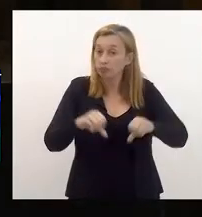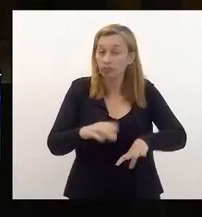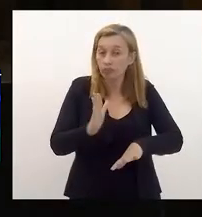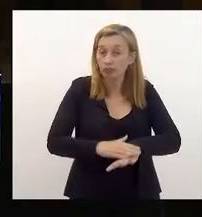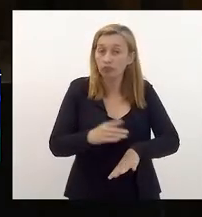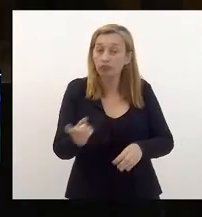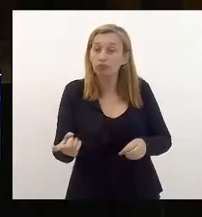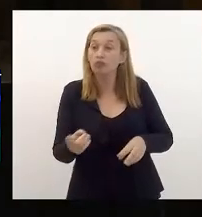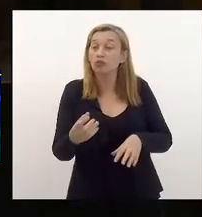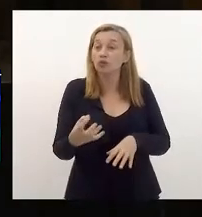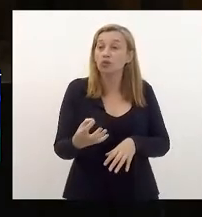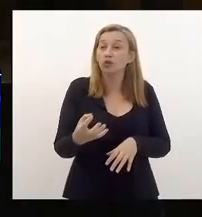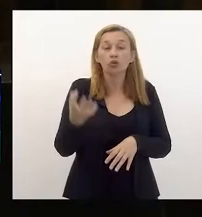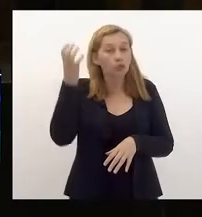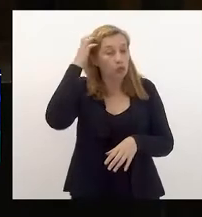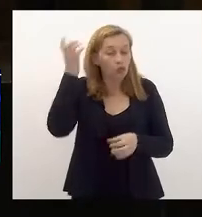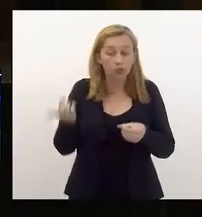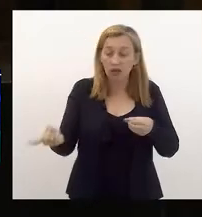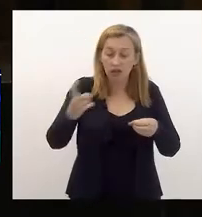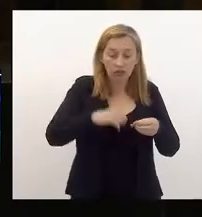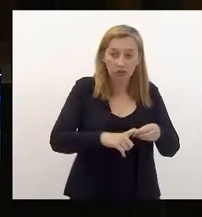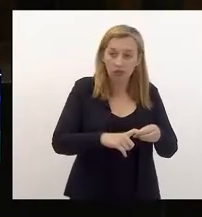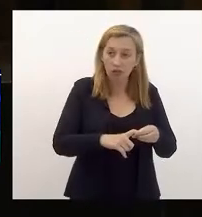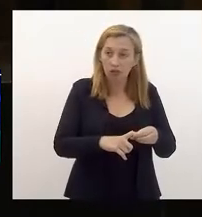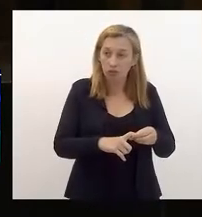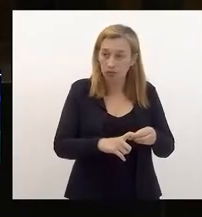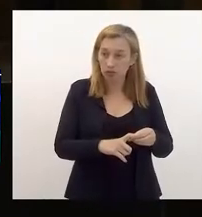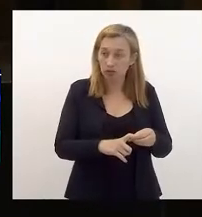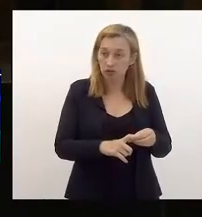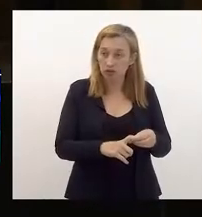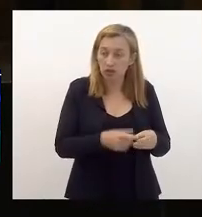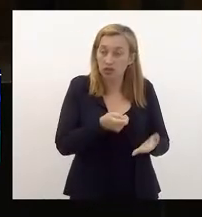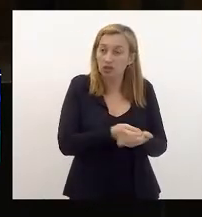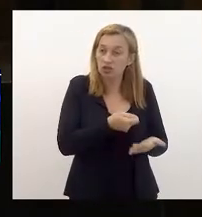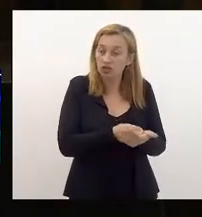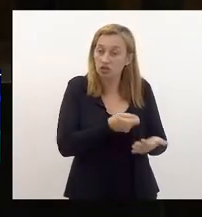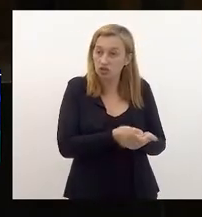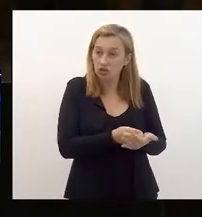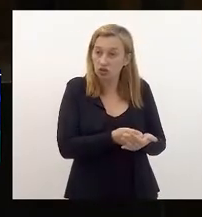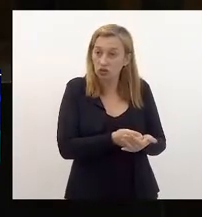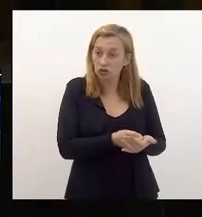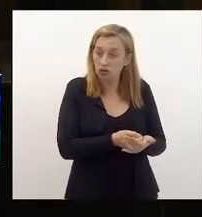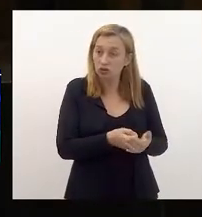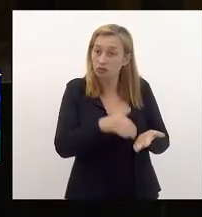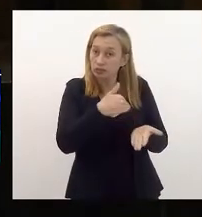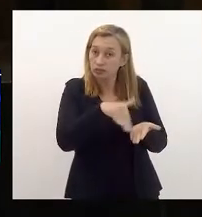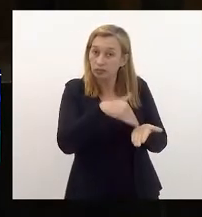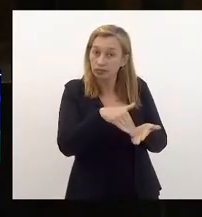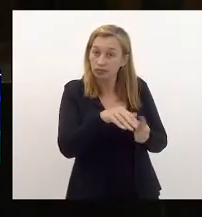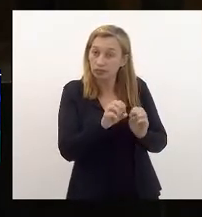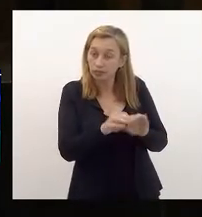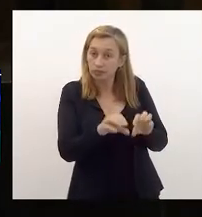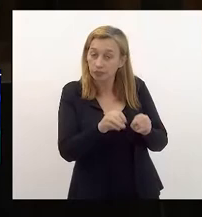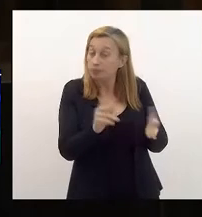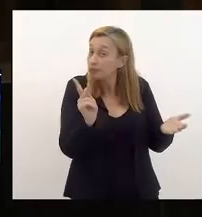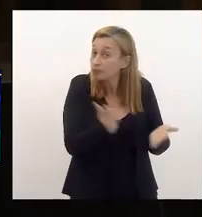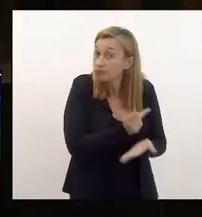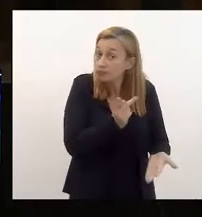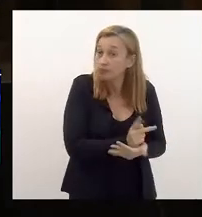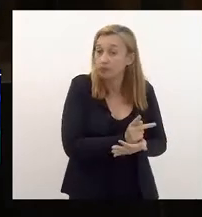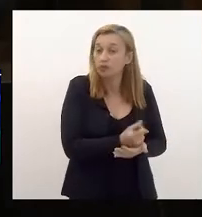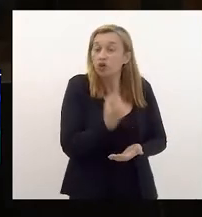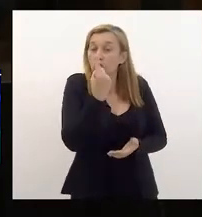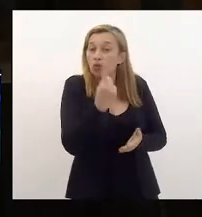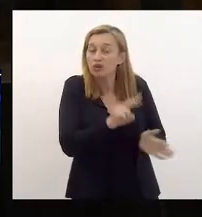100% presenciais orientadas pela Secretaria de Educação. Destaco que é uma retomada abrupta de uma